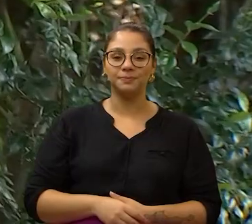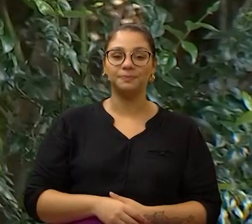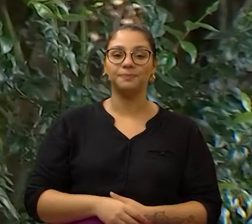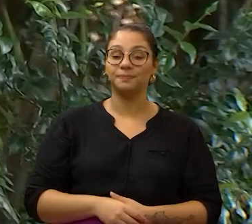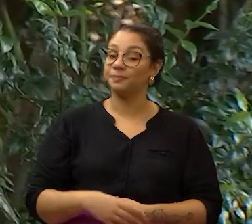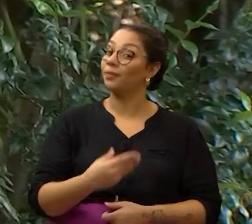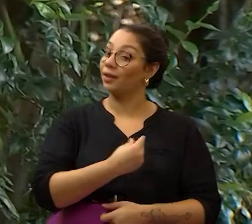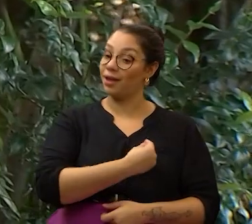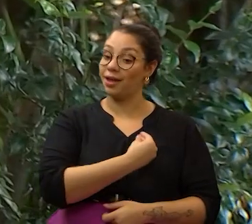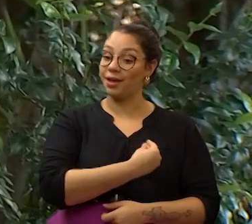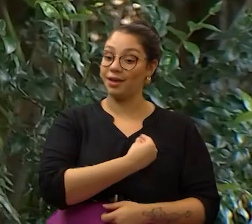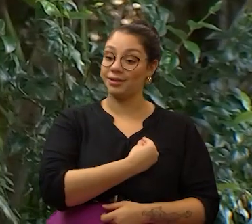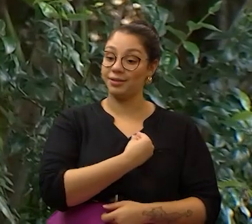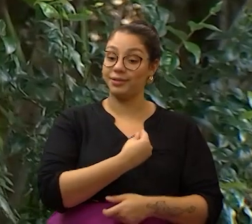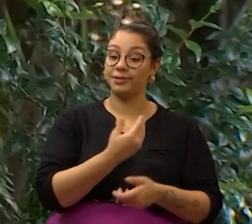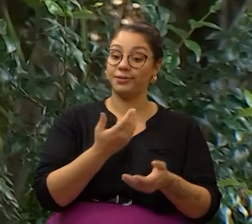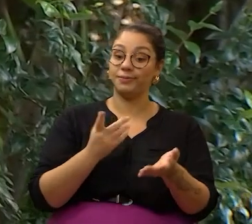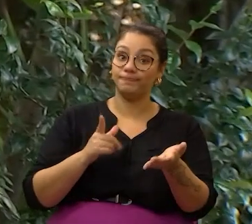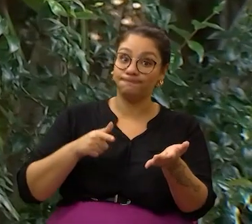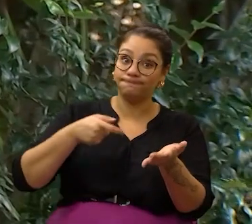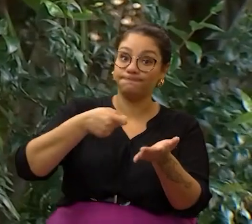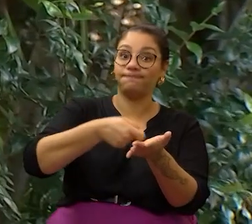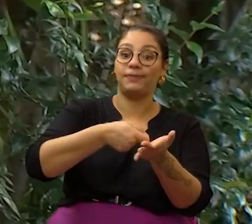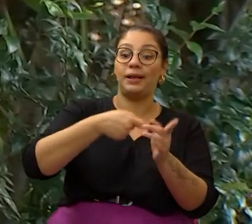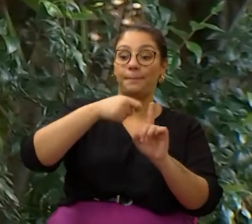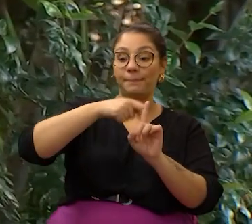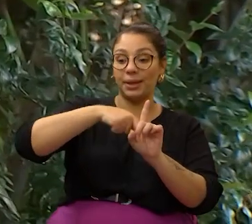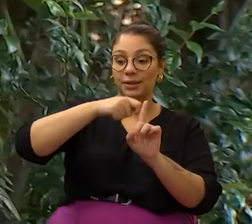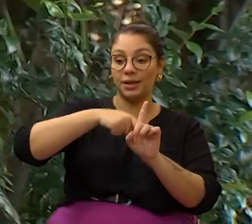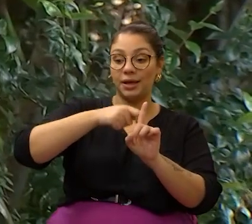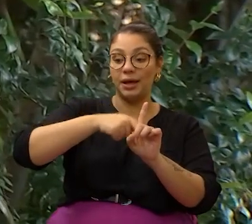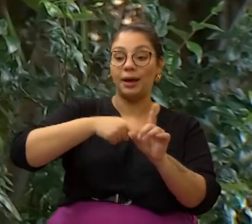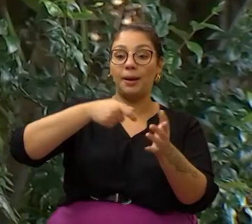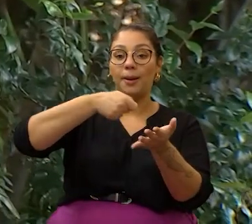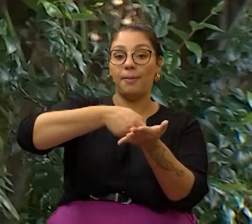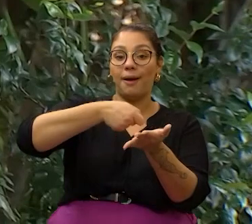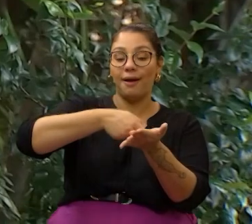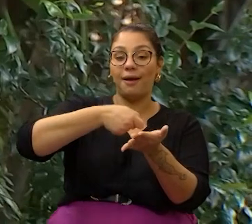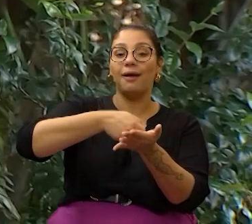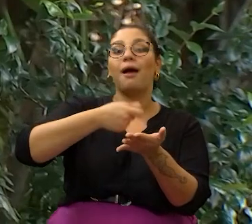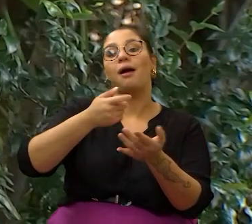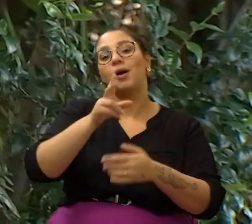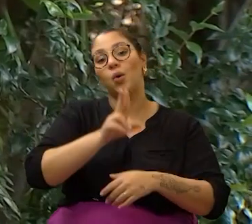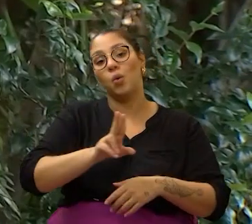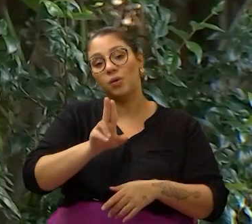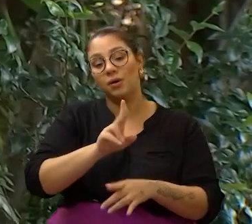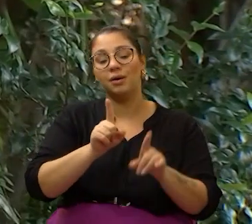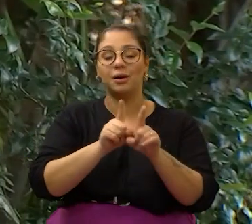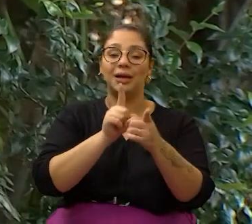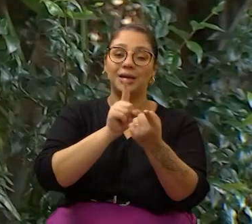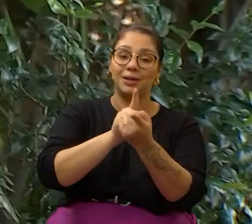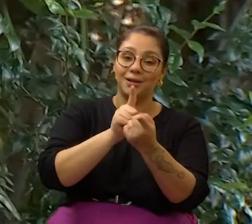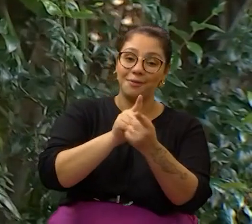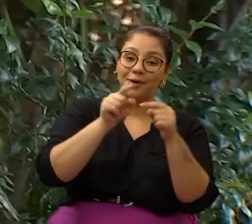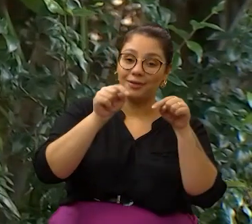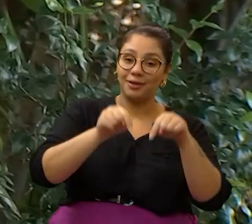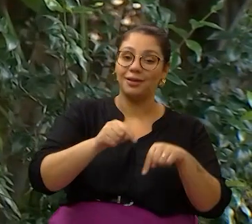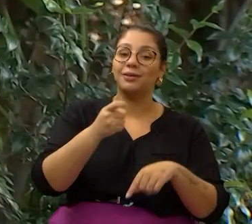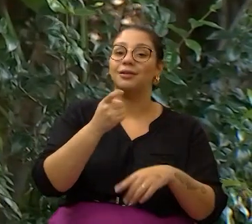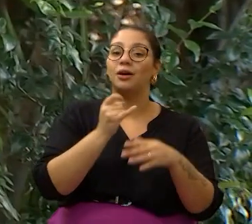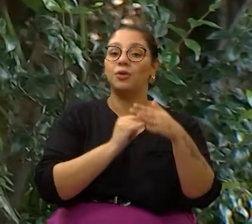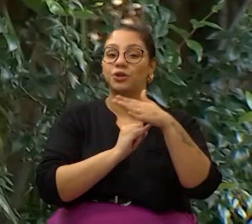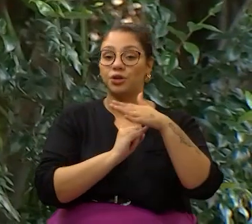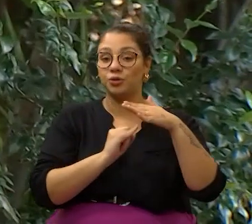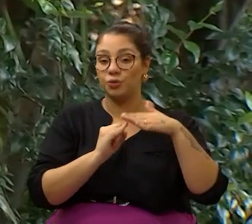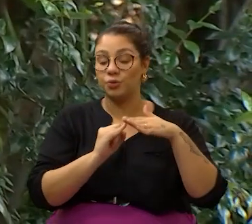Existe um custo mensal para manter a estrutura e o atendimento dos usuários. E para isso, o Instituto